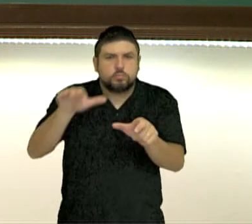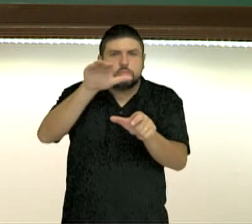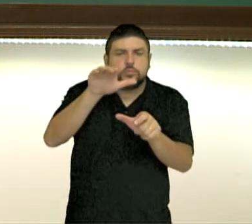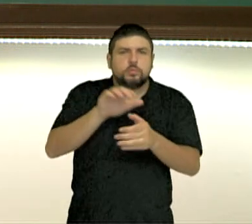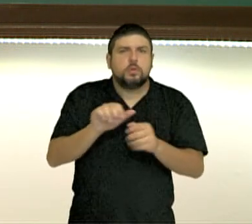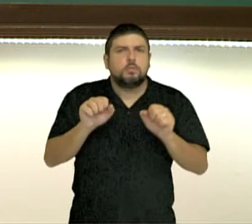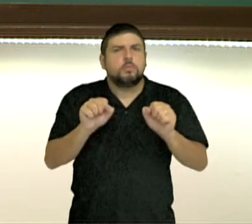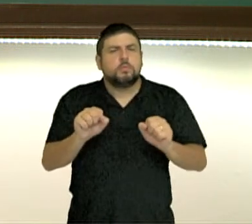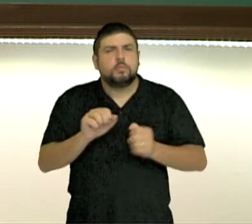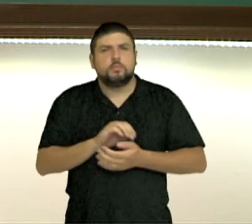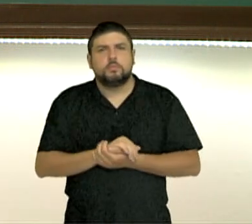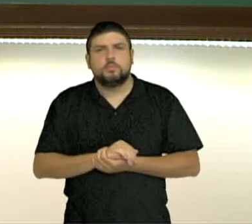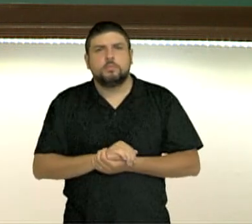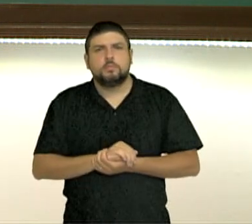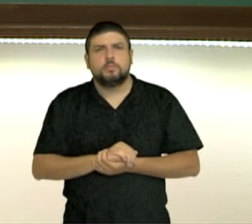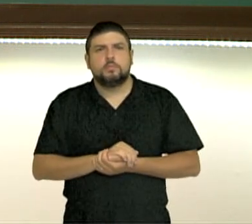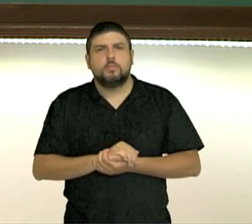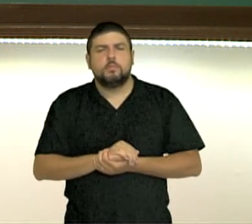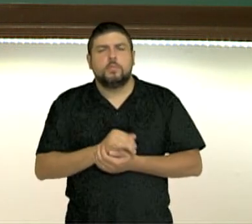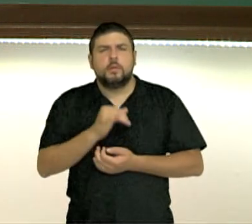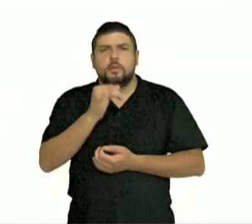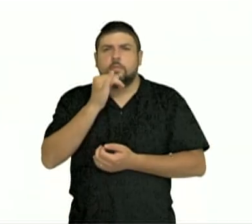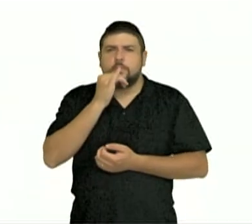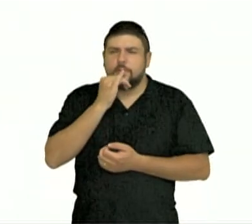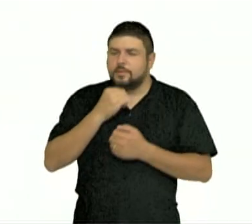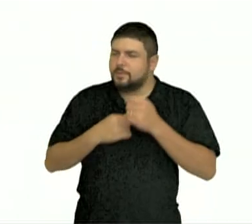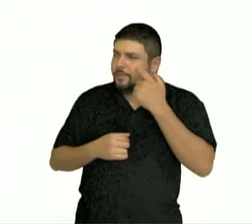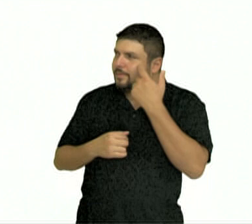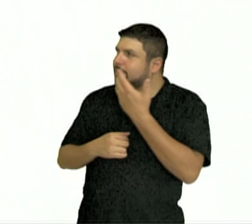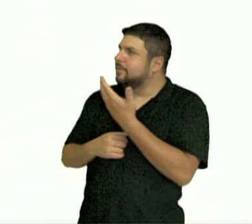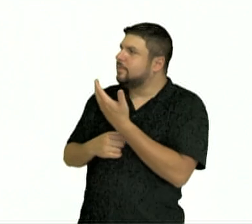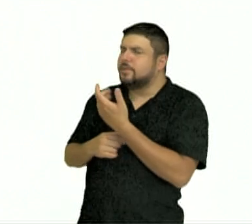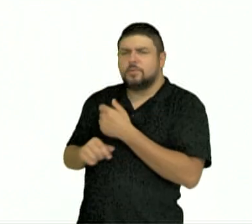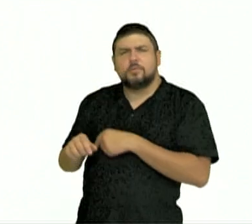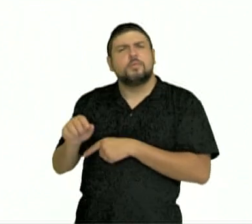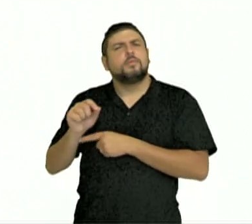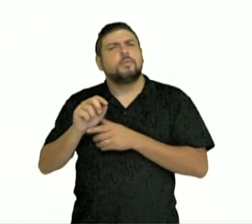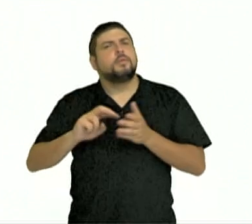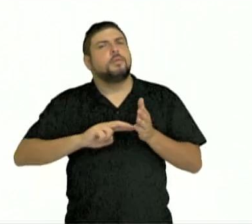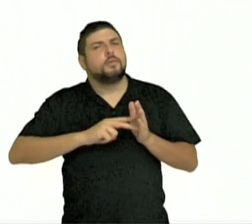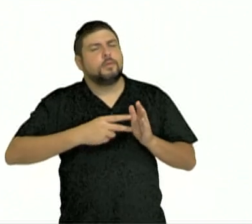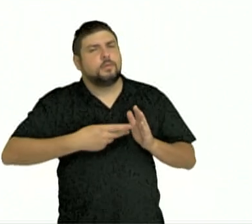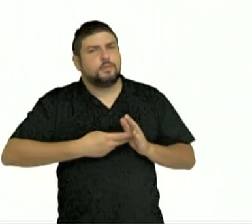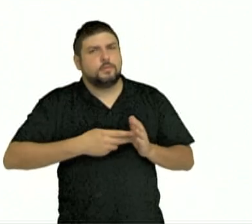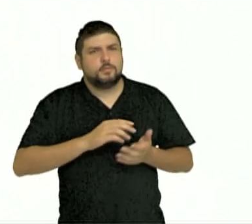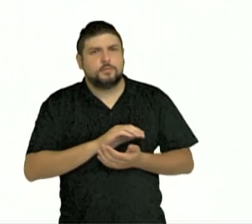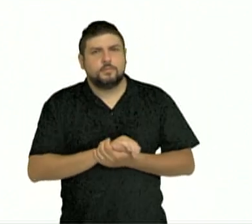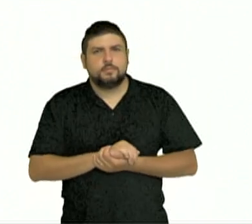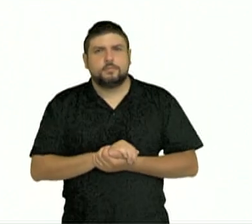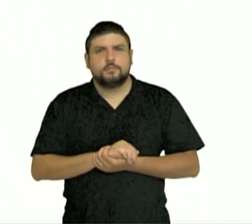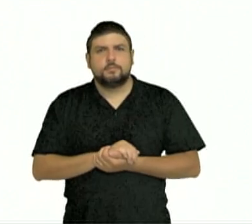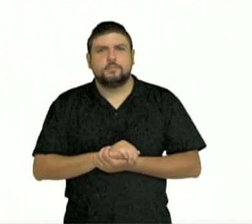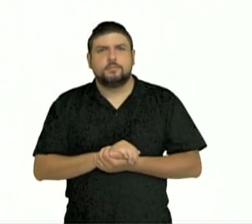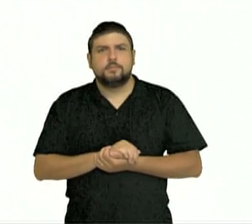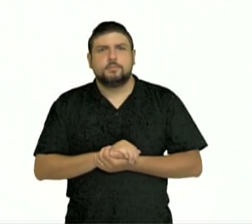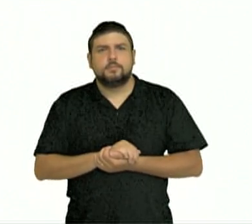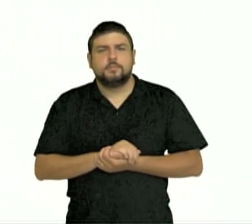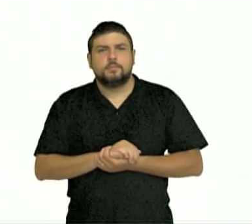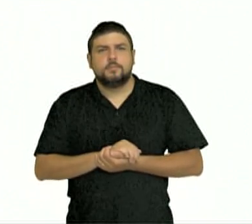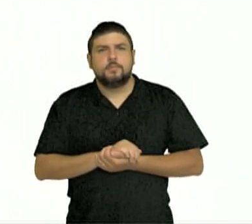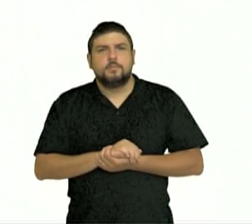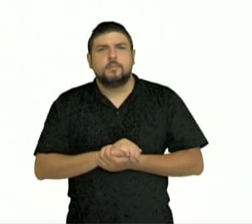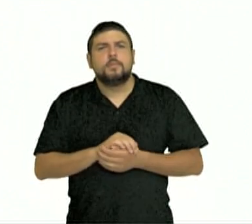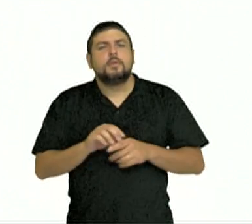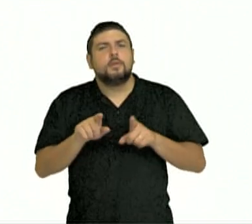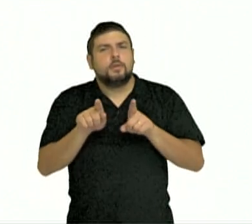observando essa imagem aqui, o que será que ela te traduz? Aqui, podemos observar uma outra